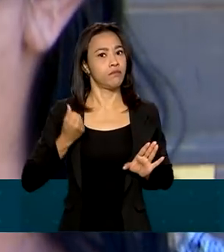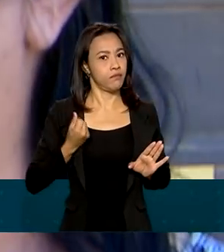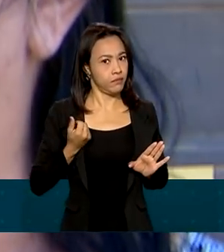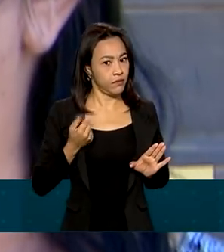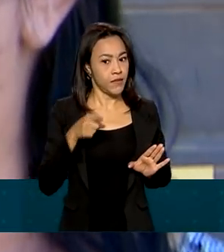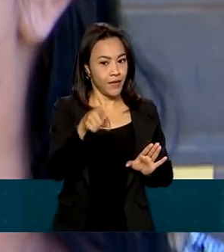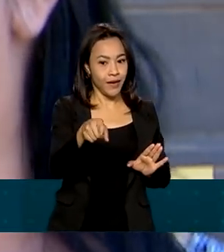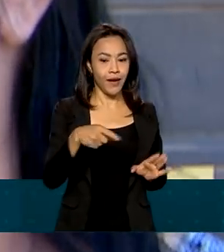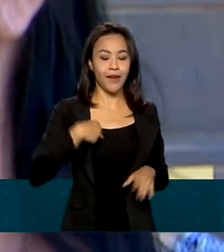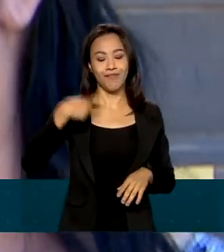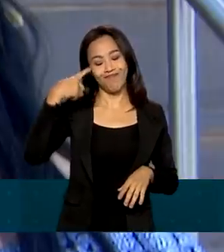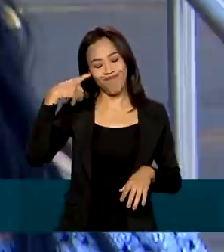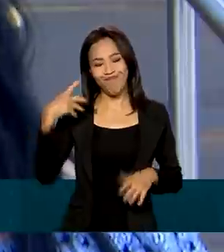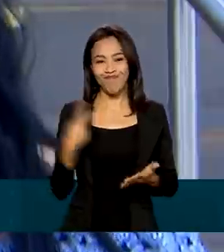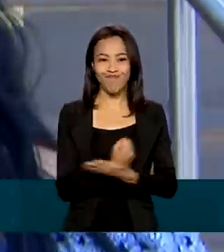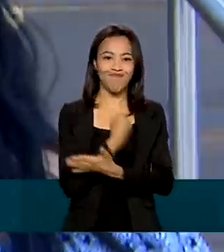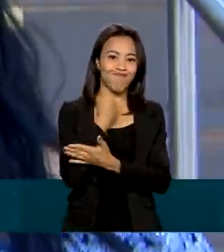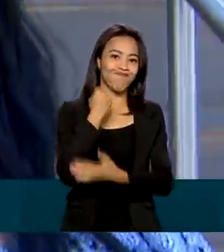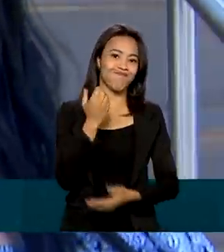Graças caiu em um.